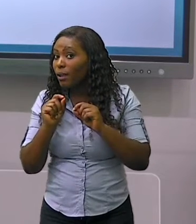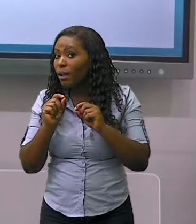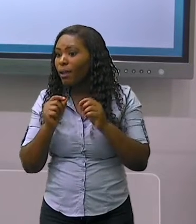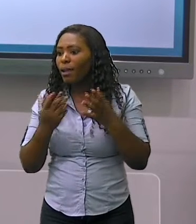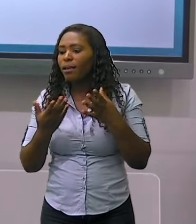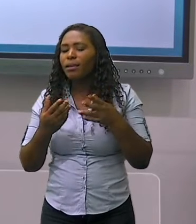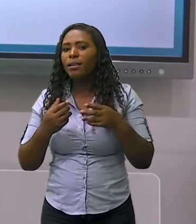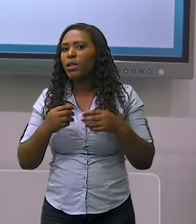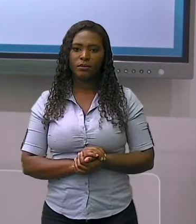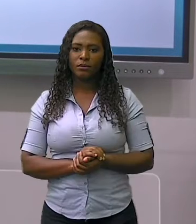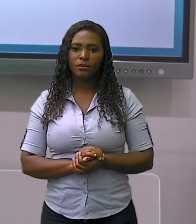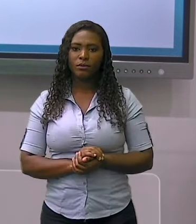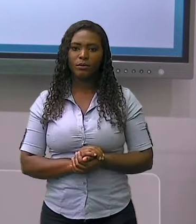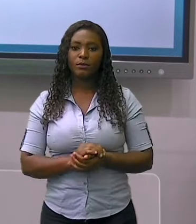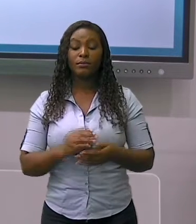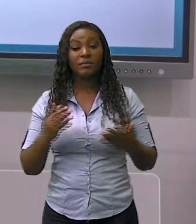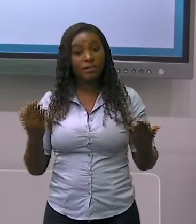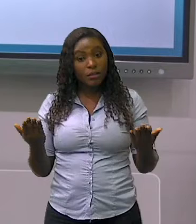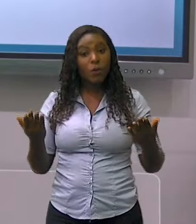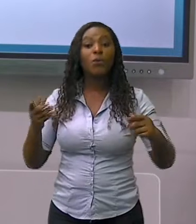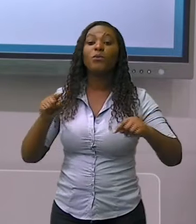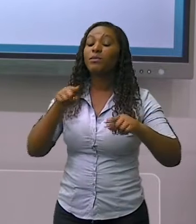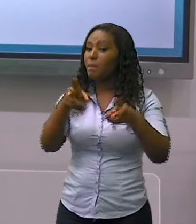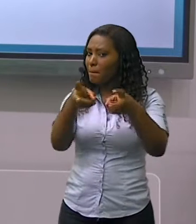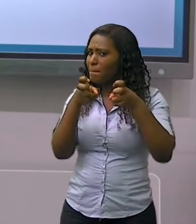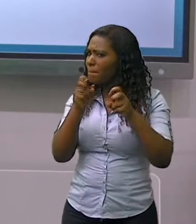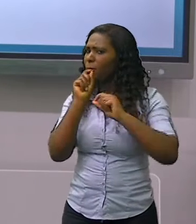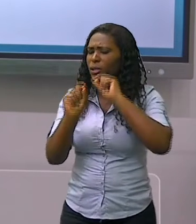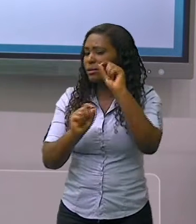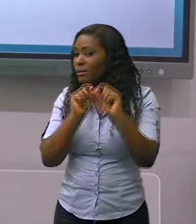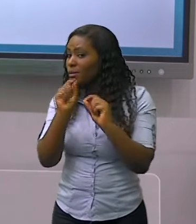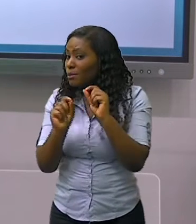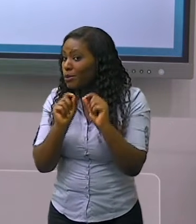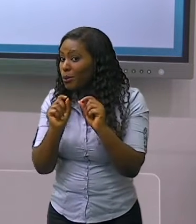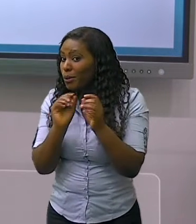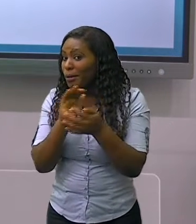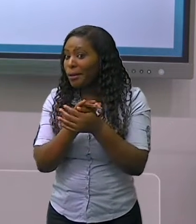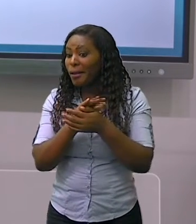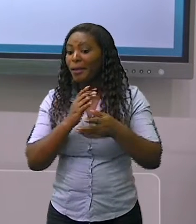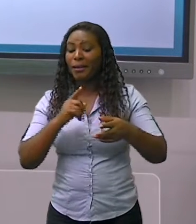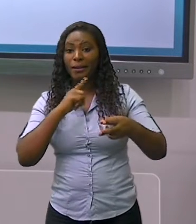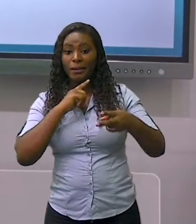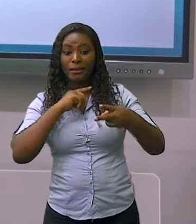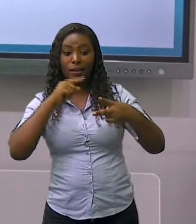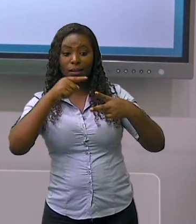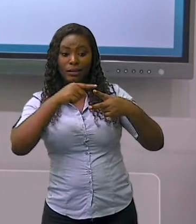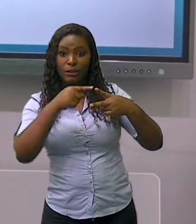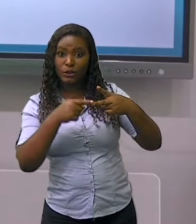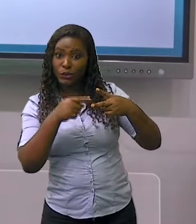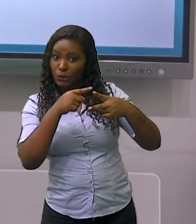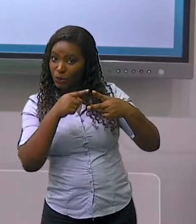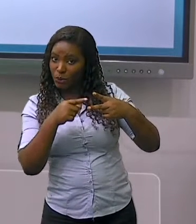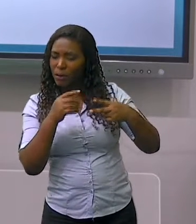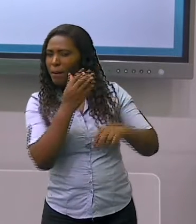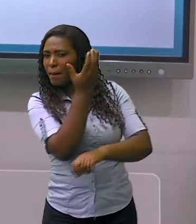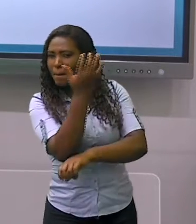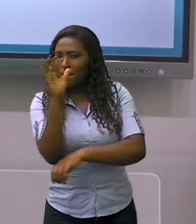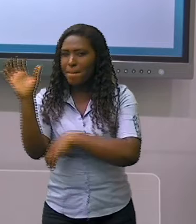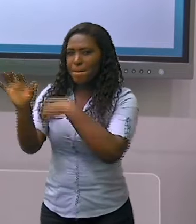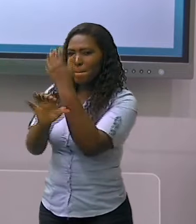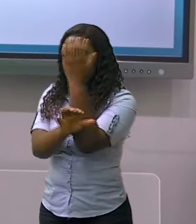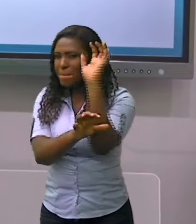paisagem. Desta forma, é possível perceber que uma paisagem possui